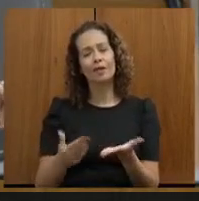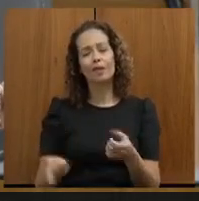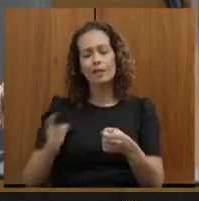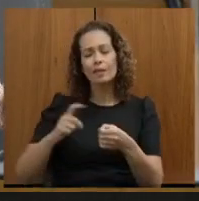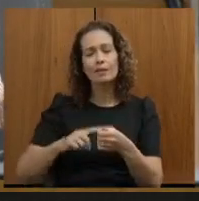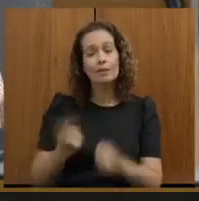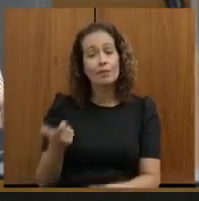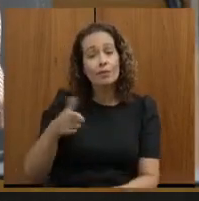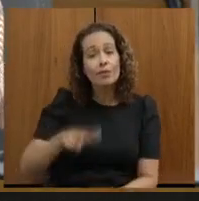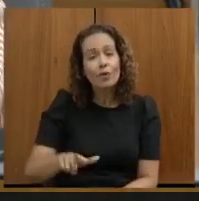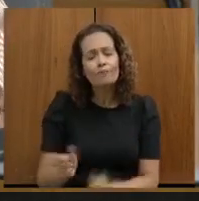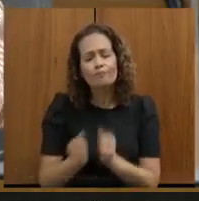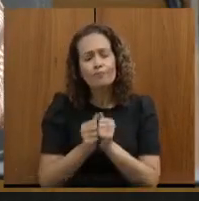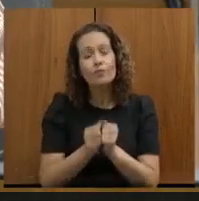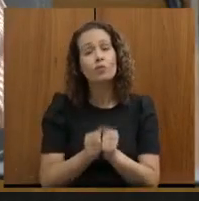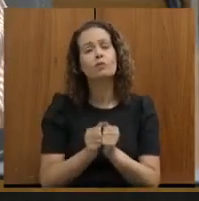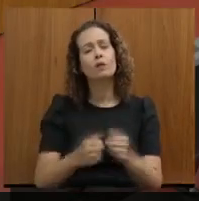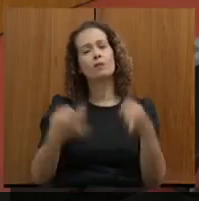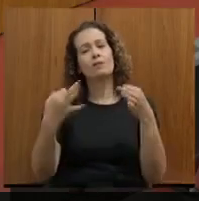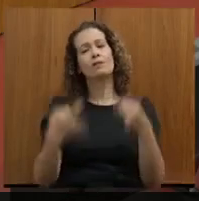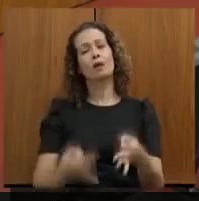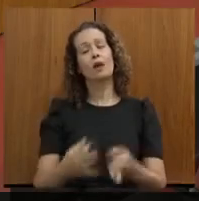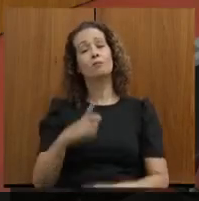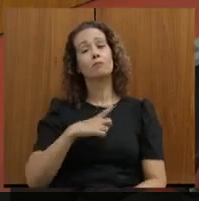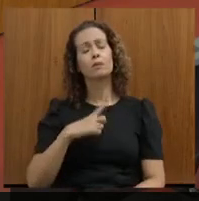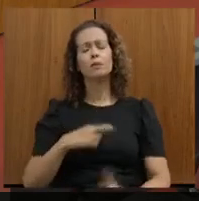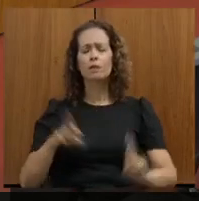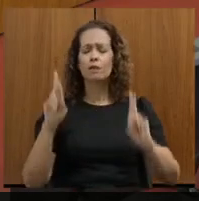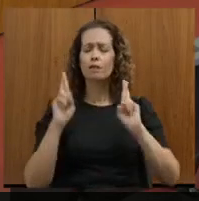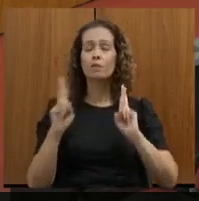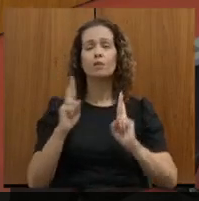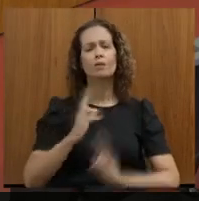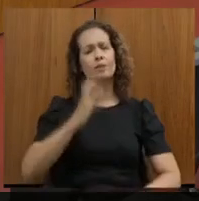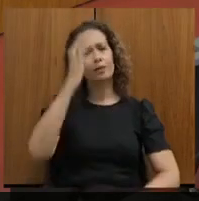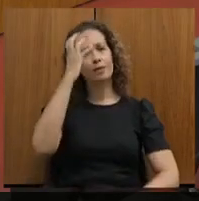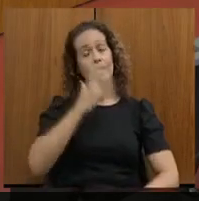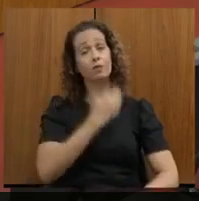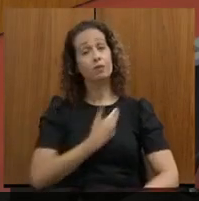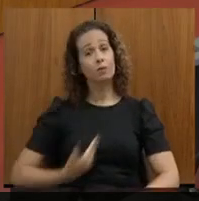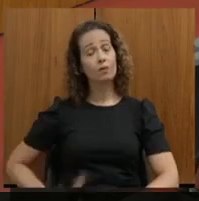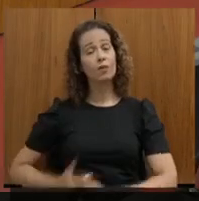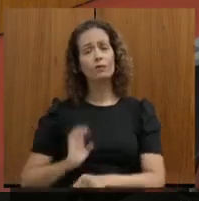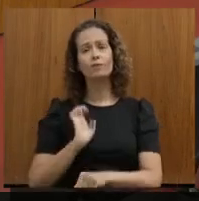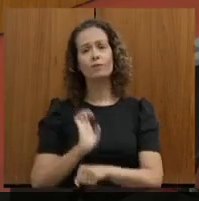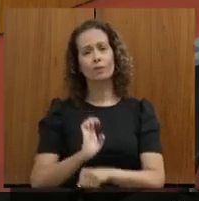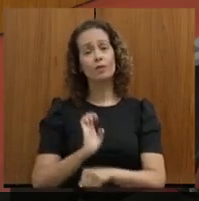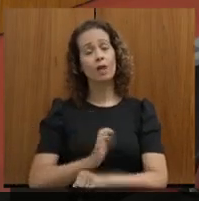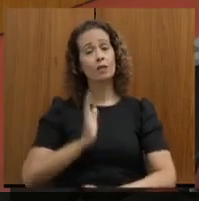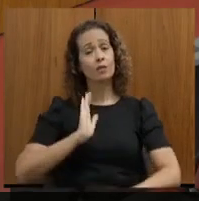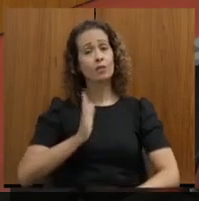desse certo com responsabilidade e seriedade com o que o governo do Estado tratou